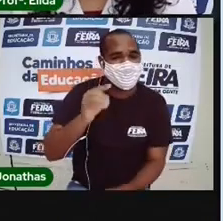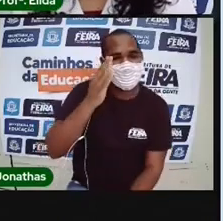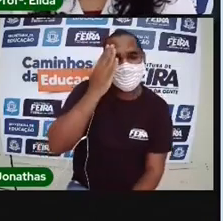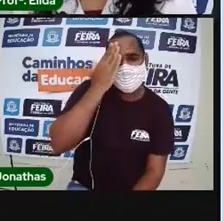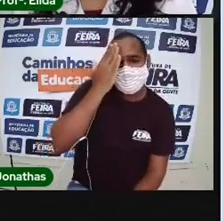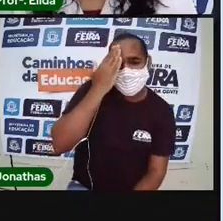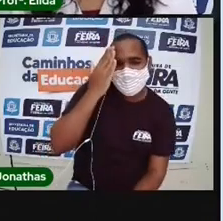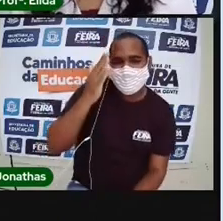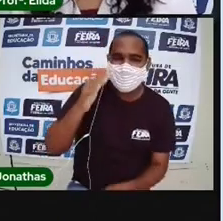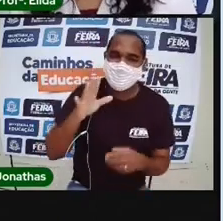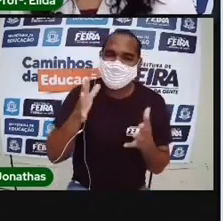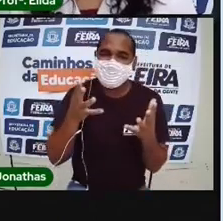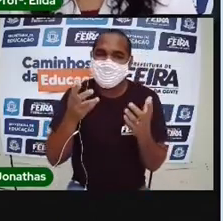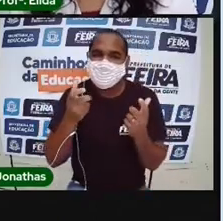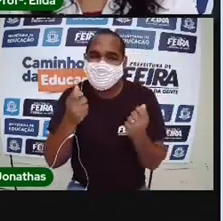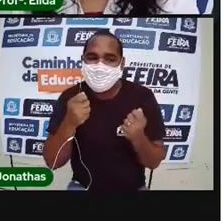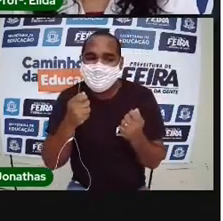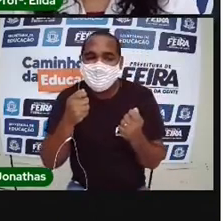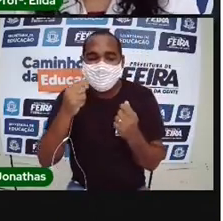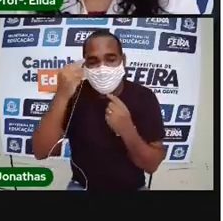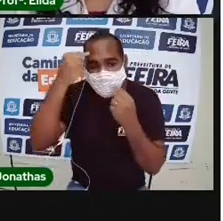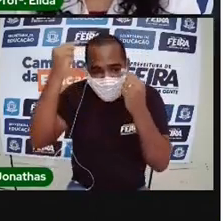Tipo assim, adivinhas?